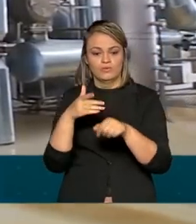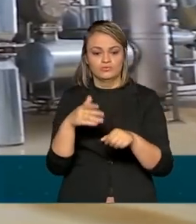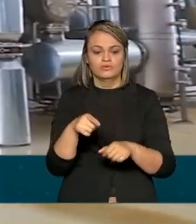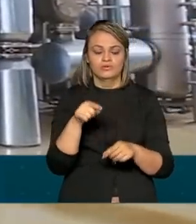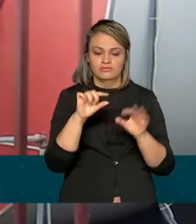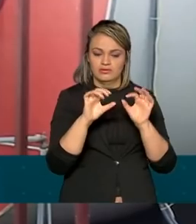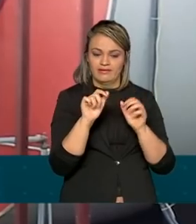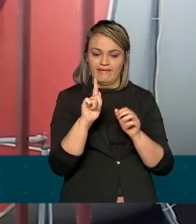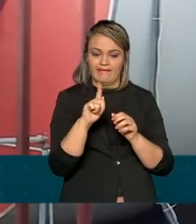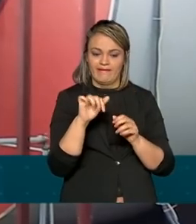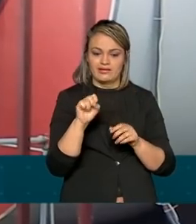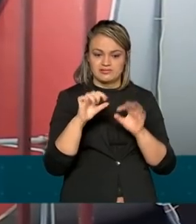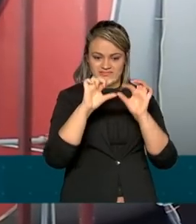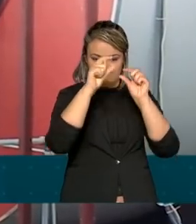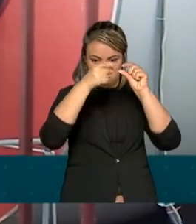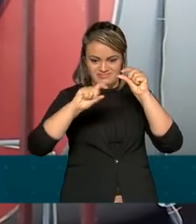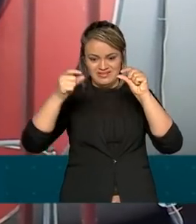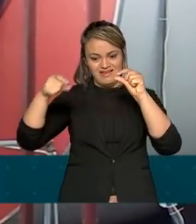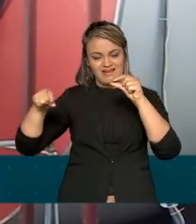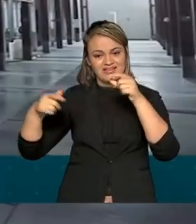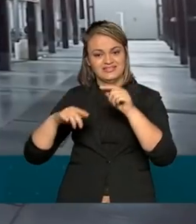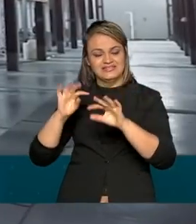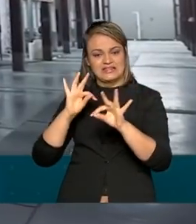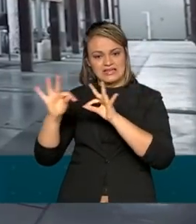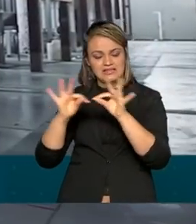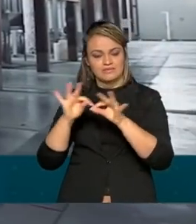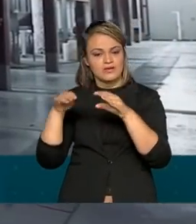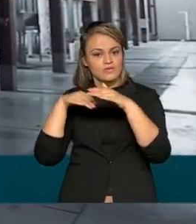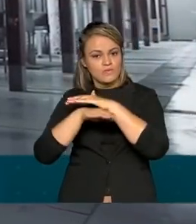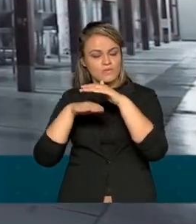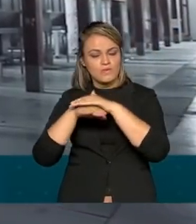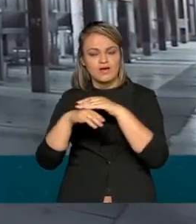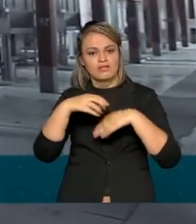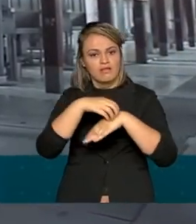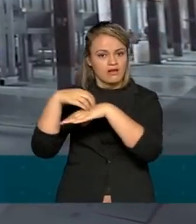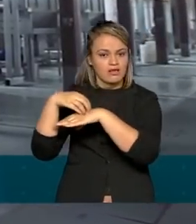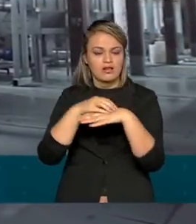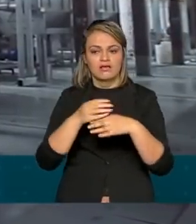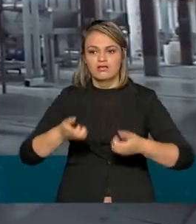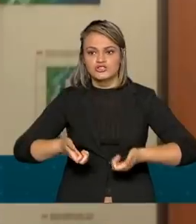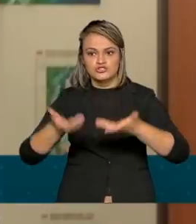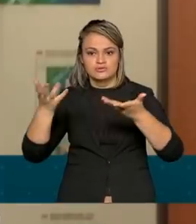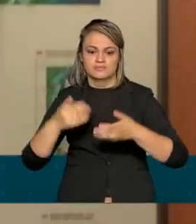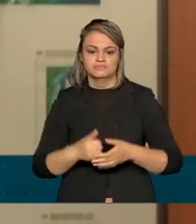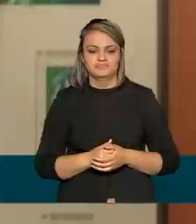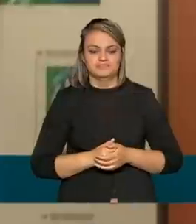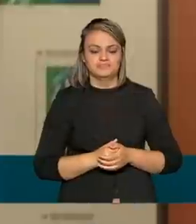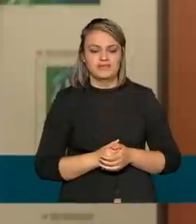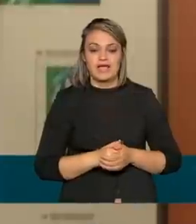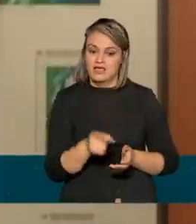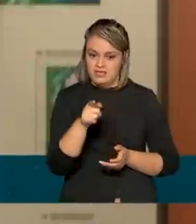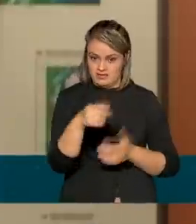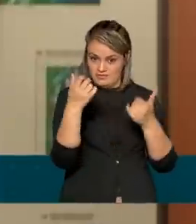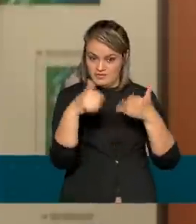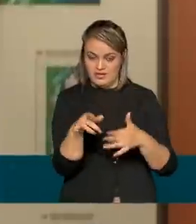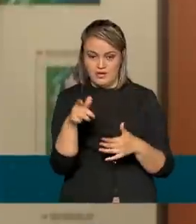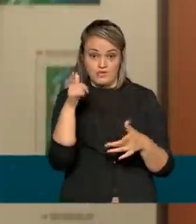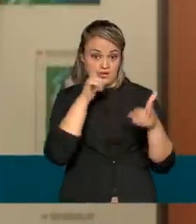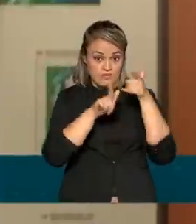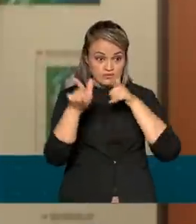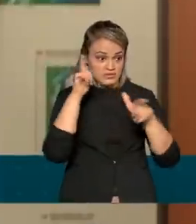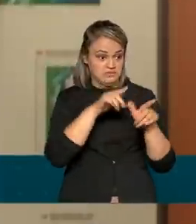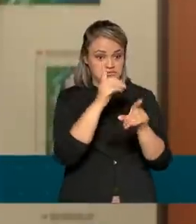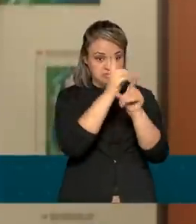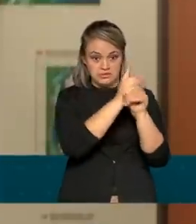gasodutos e aos serviços de tratamento, processamento, transporte e distribuição. Os resultados já estão